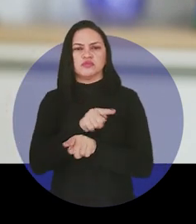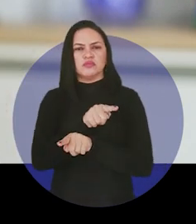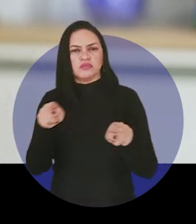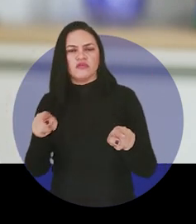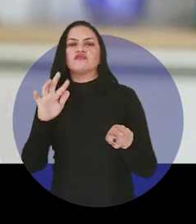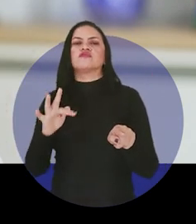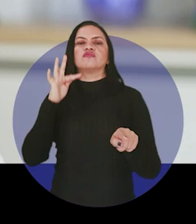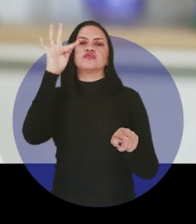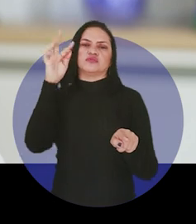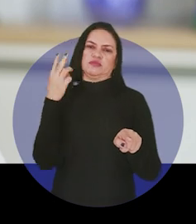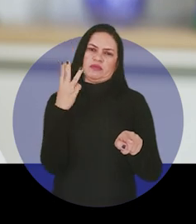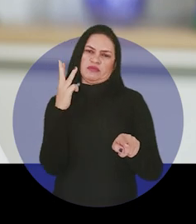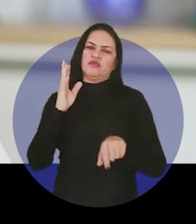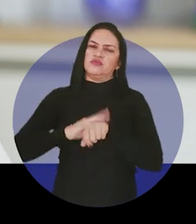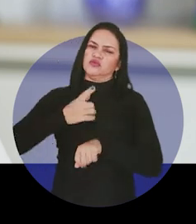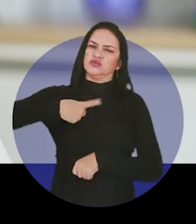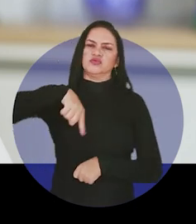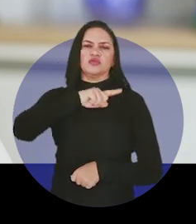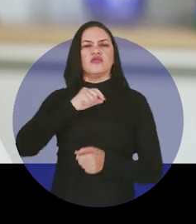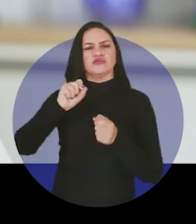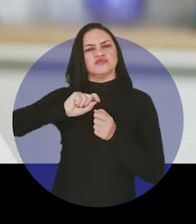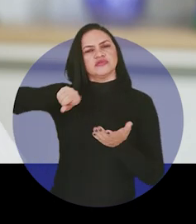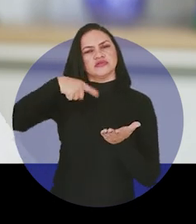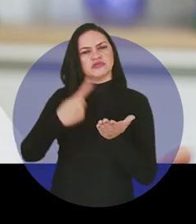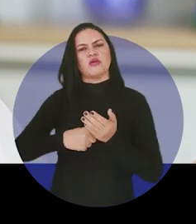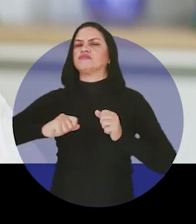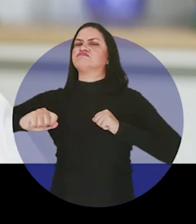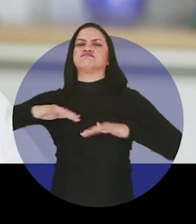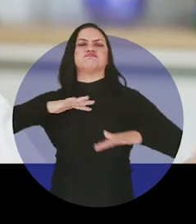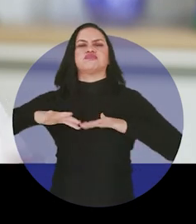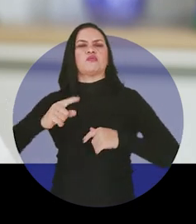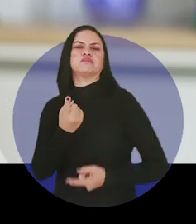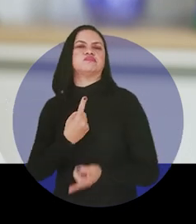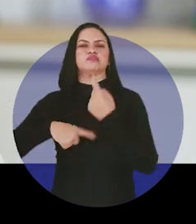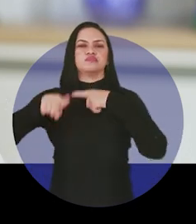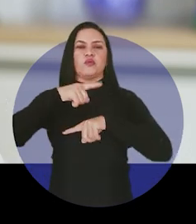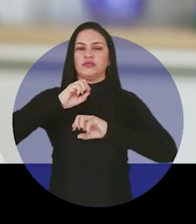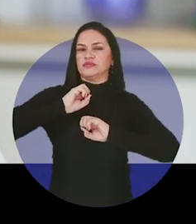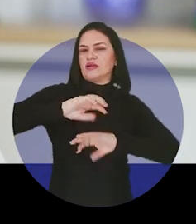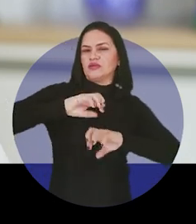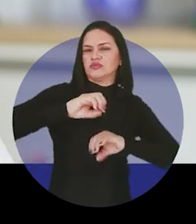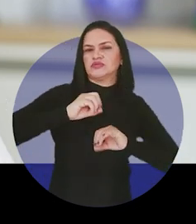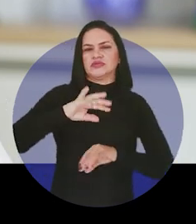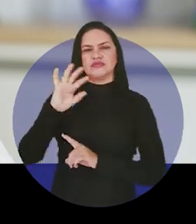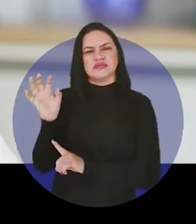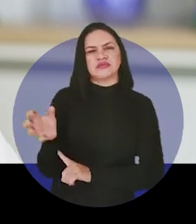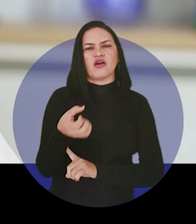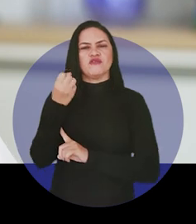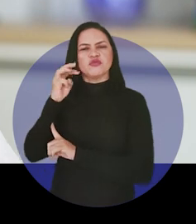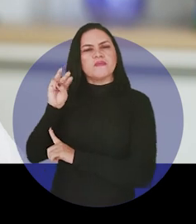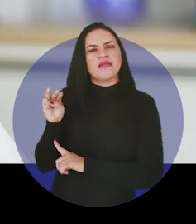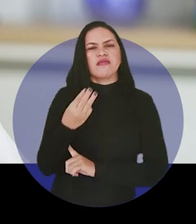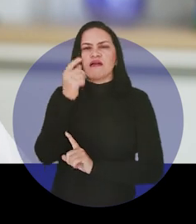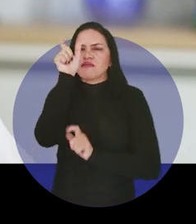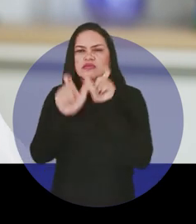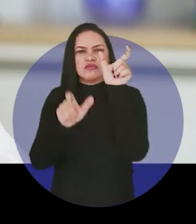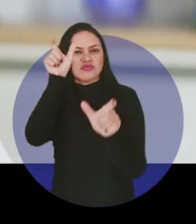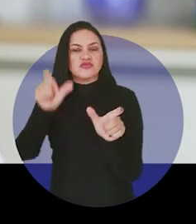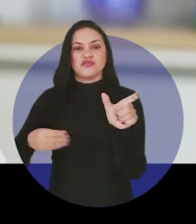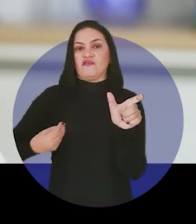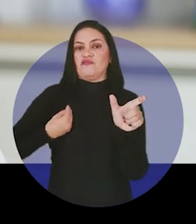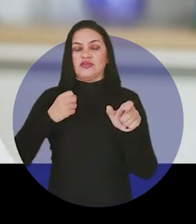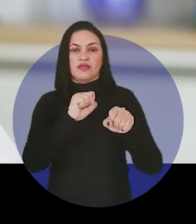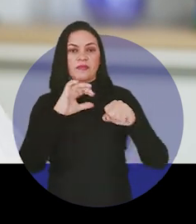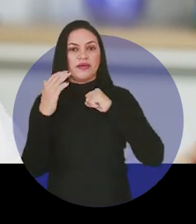nosso futuro. E foi isso que nós fizemos com uma revolução na educação. Ou salvando milhares de vidas na